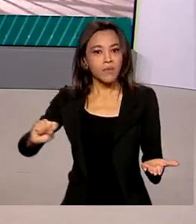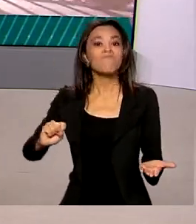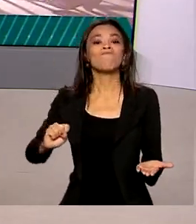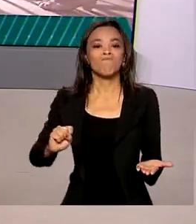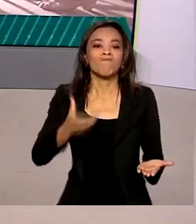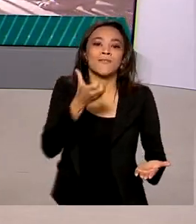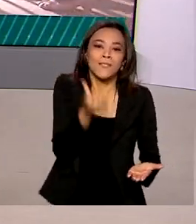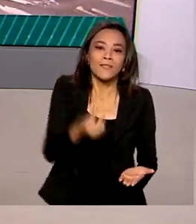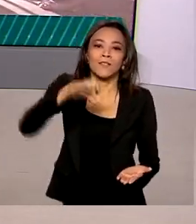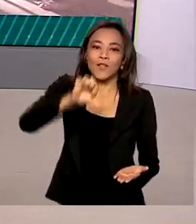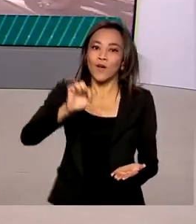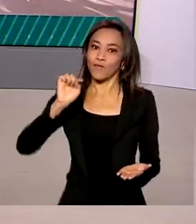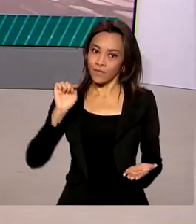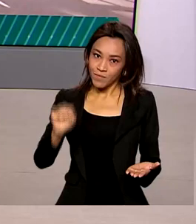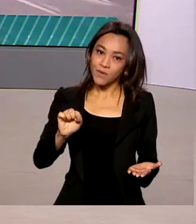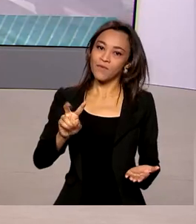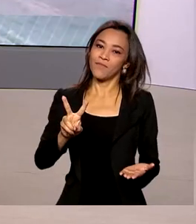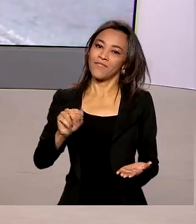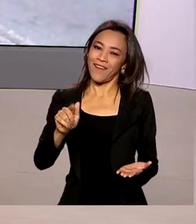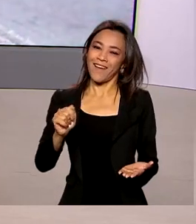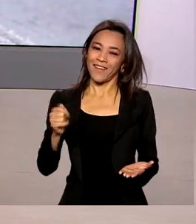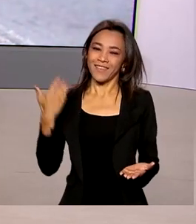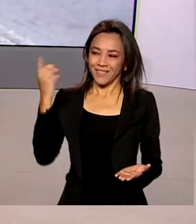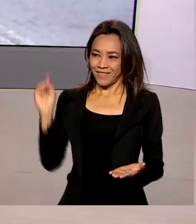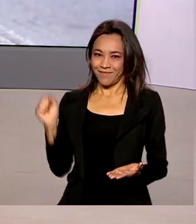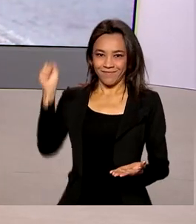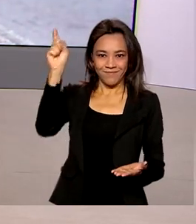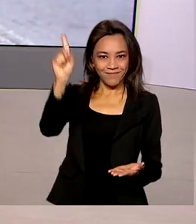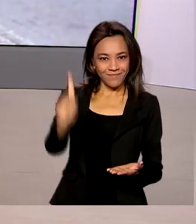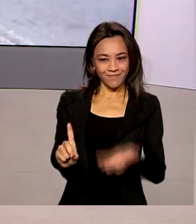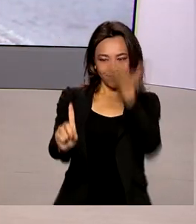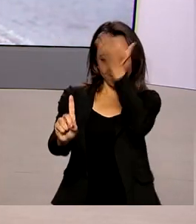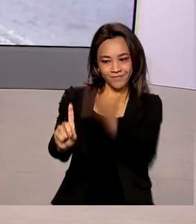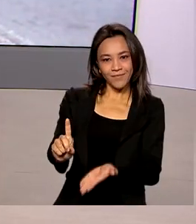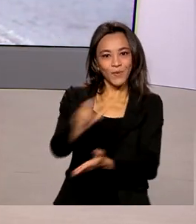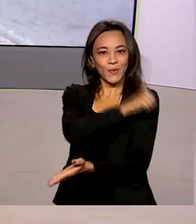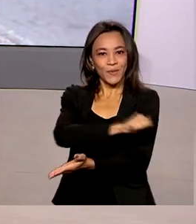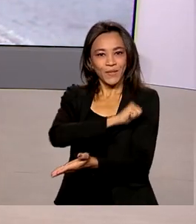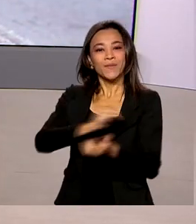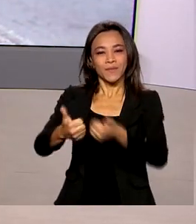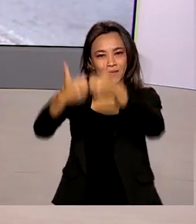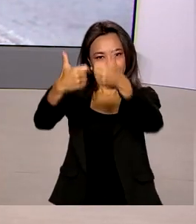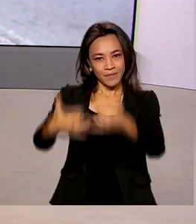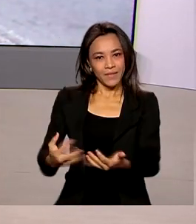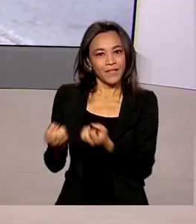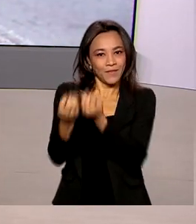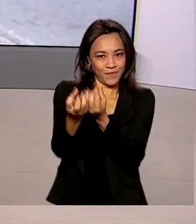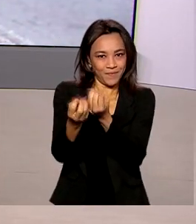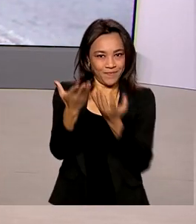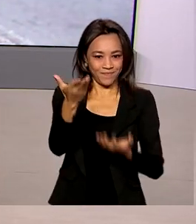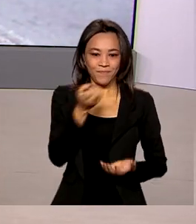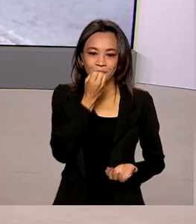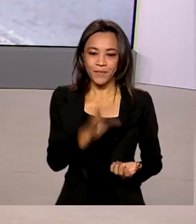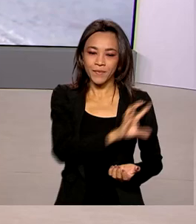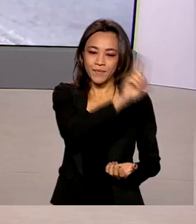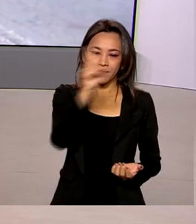69 mil vagas. O repórter Tiago Pimenta, direto do Rio de Janeiro, traz as informações pra gente. Bom dia, Tiago.